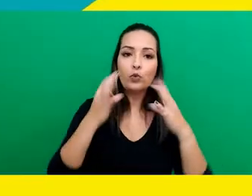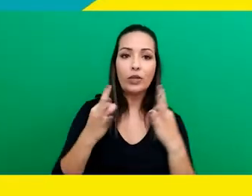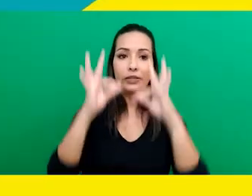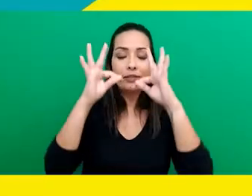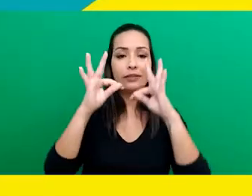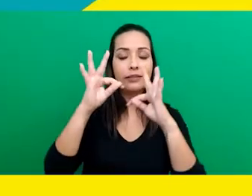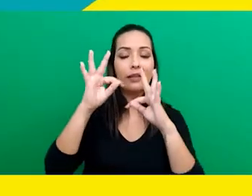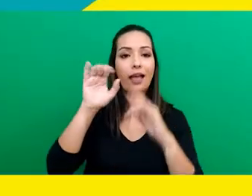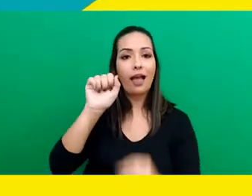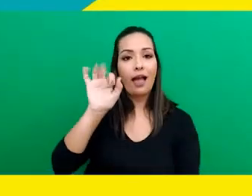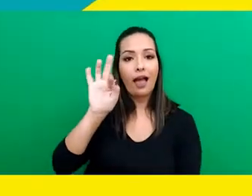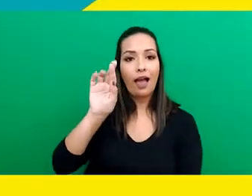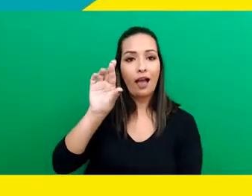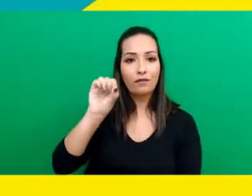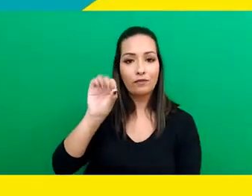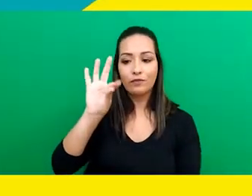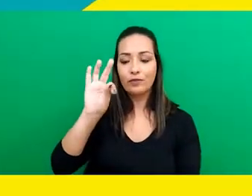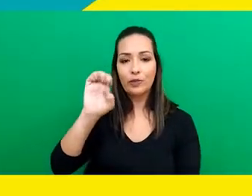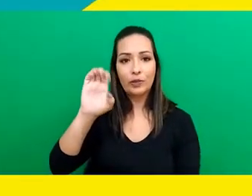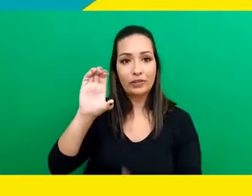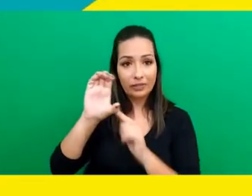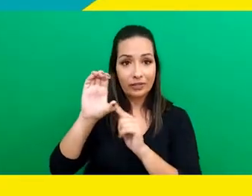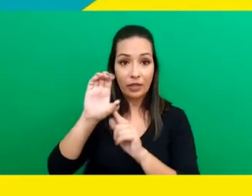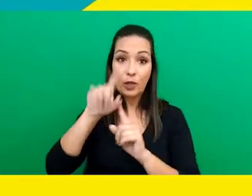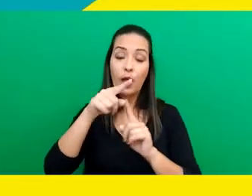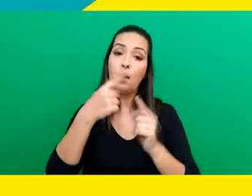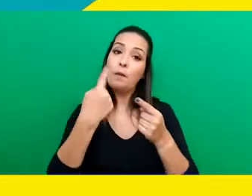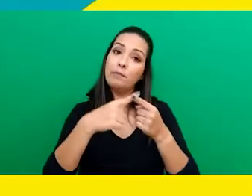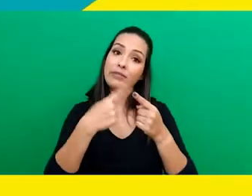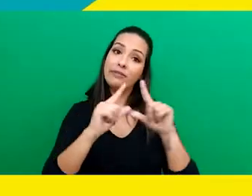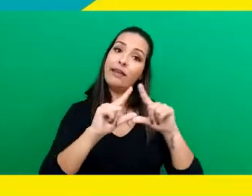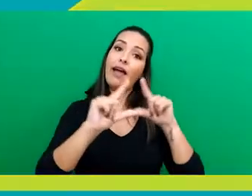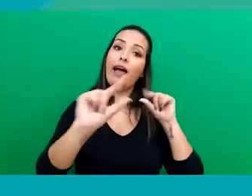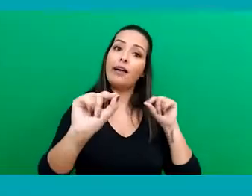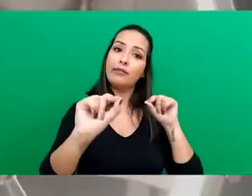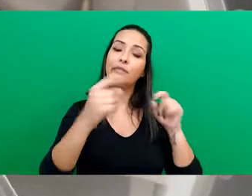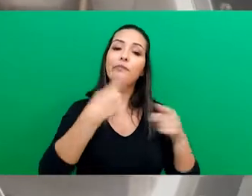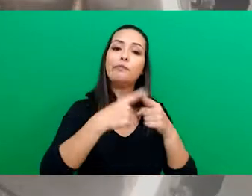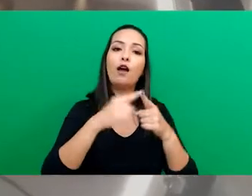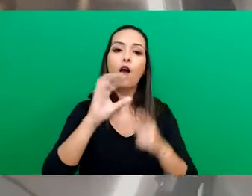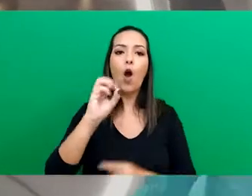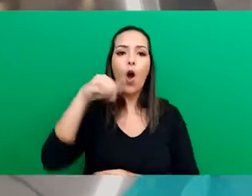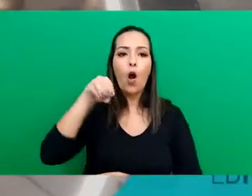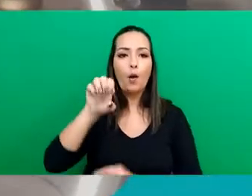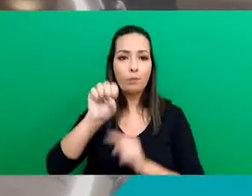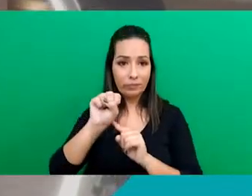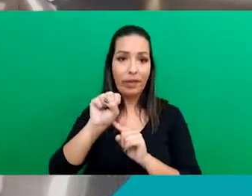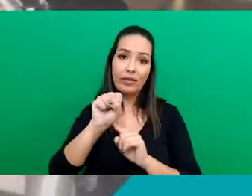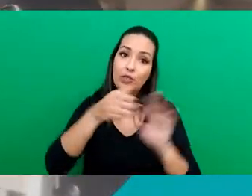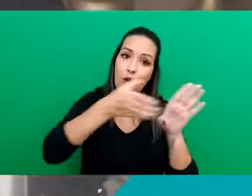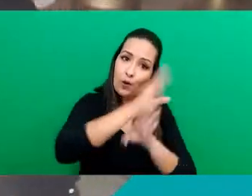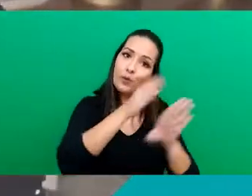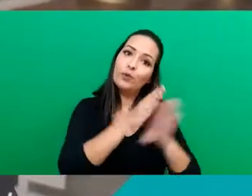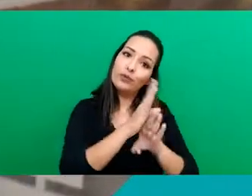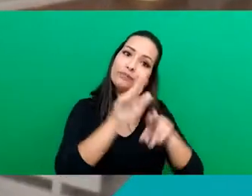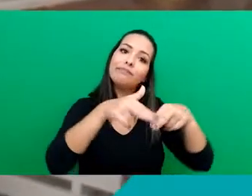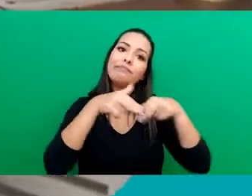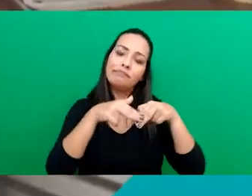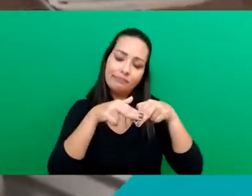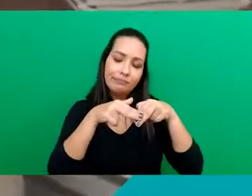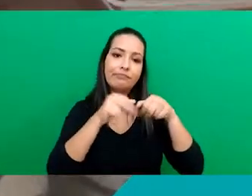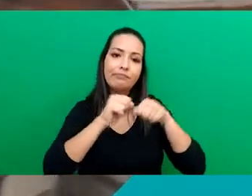tecnologia Afrotec, de forma remota, por recomendação da Organização Mundial de Saúde em relação ao novo Covid-19.